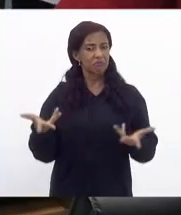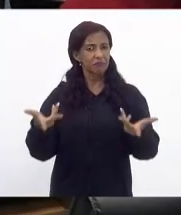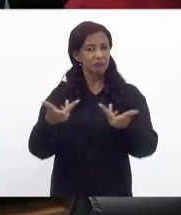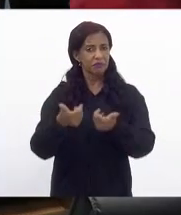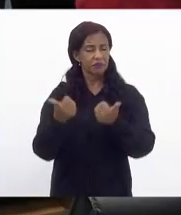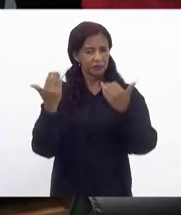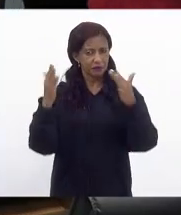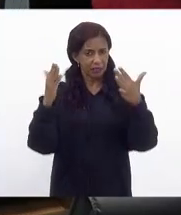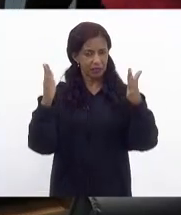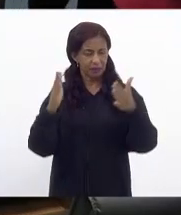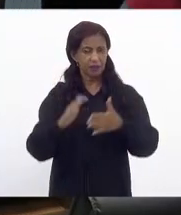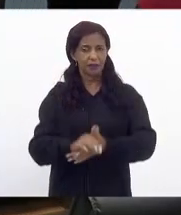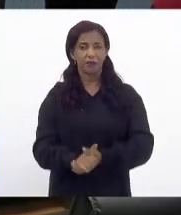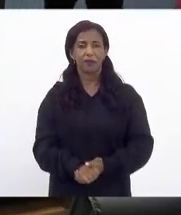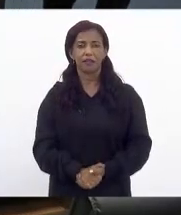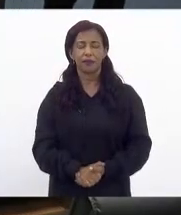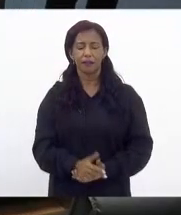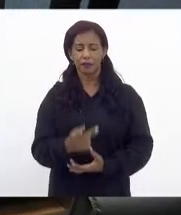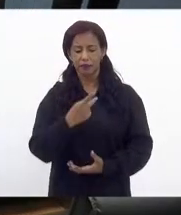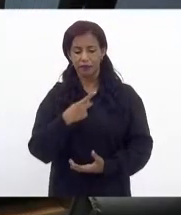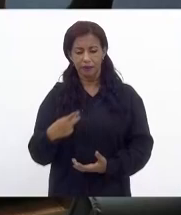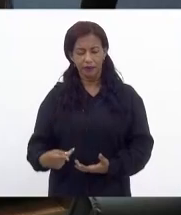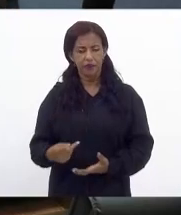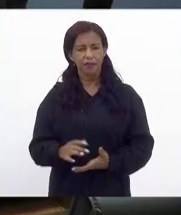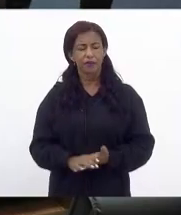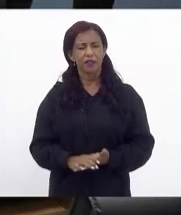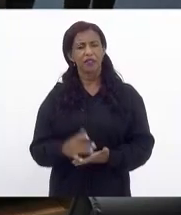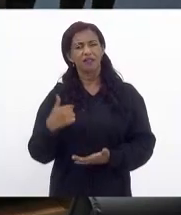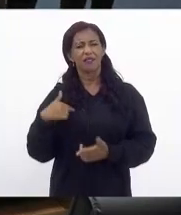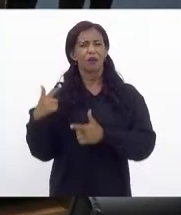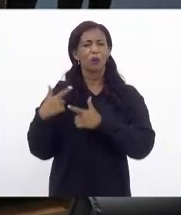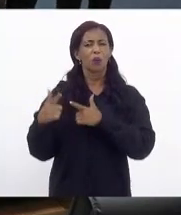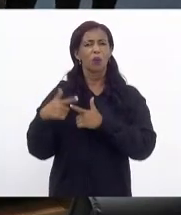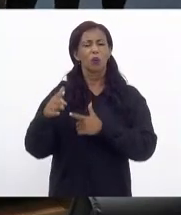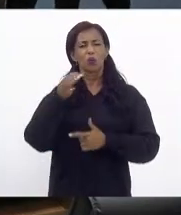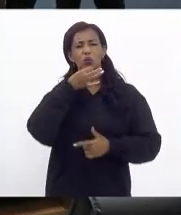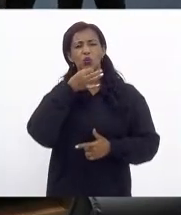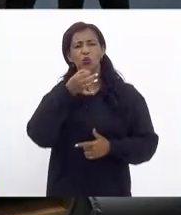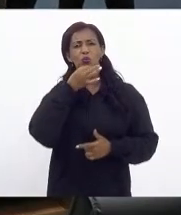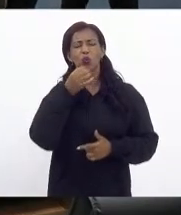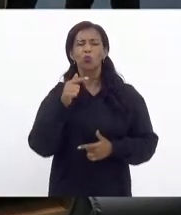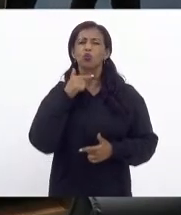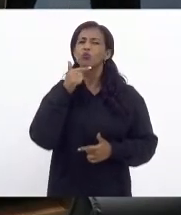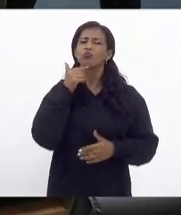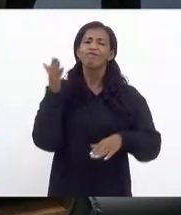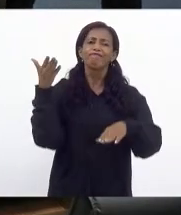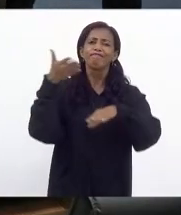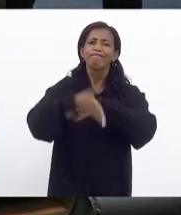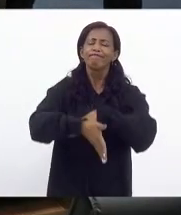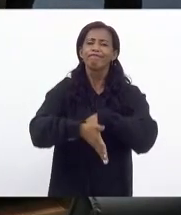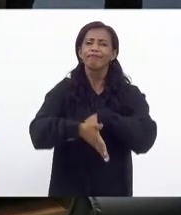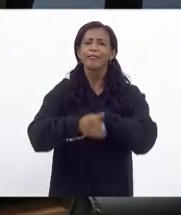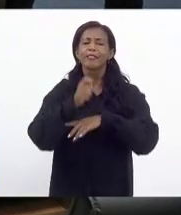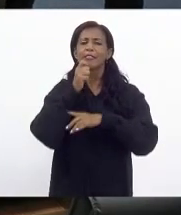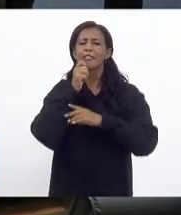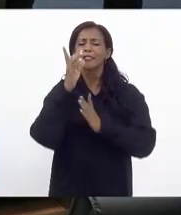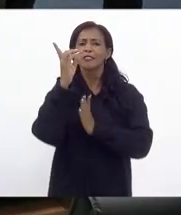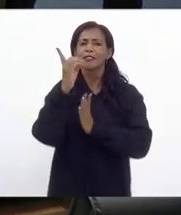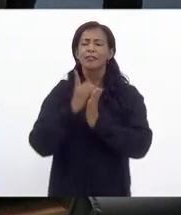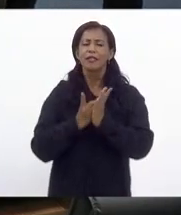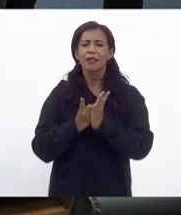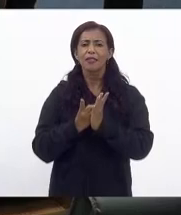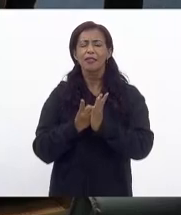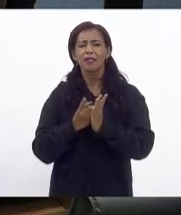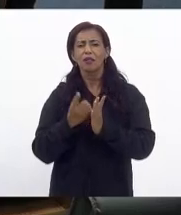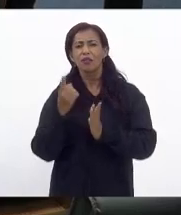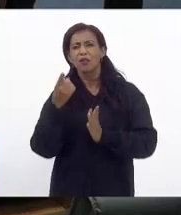mesmo para o nosso parlamento presidente Marta Rocha estava com problema de som e não conseguia fazer as declarações eu queria